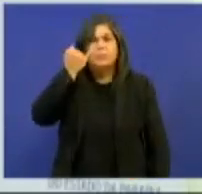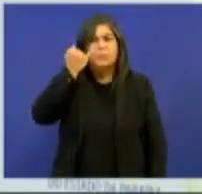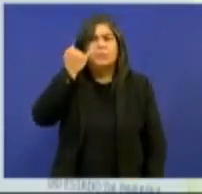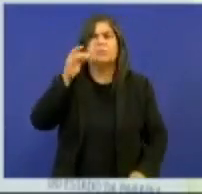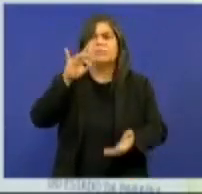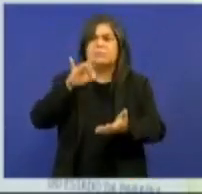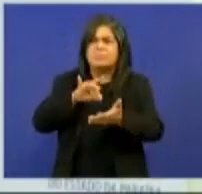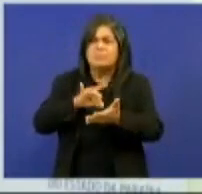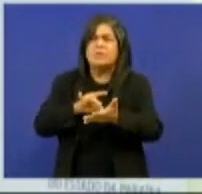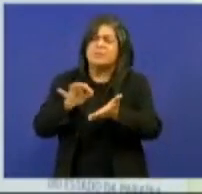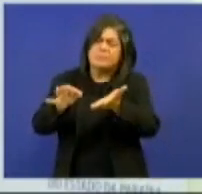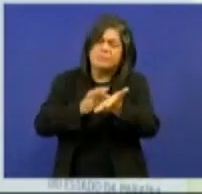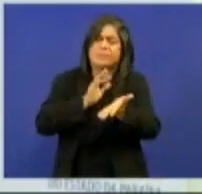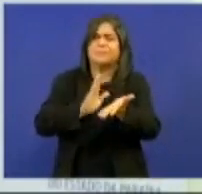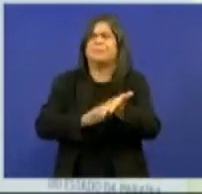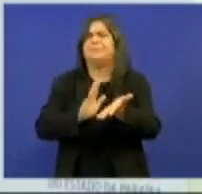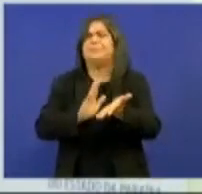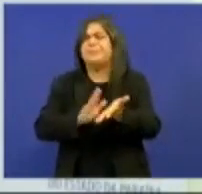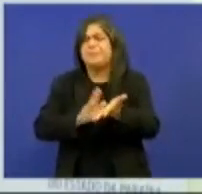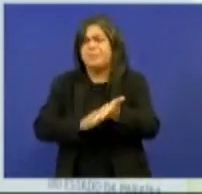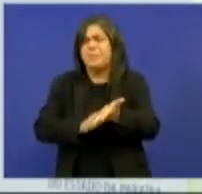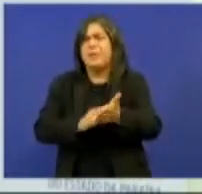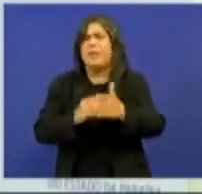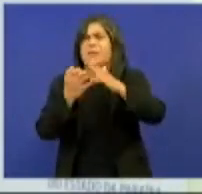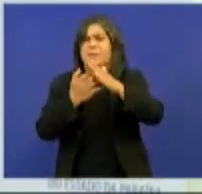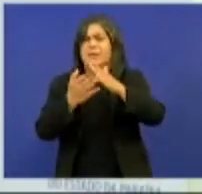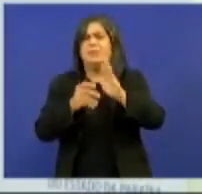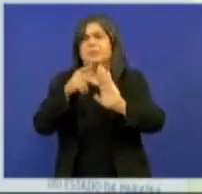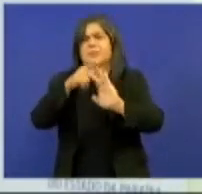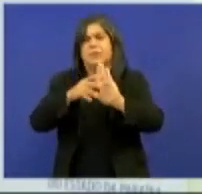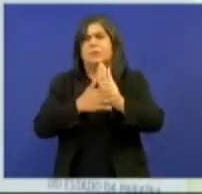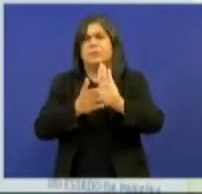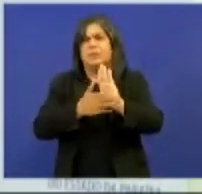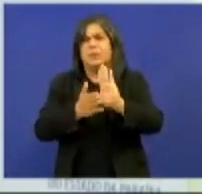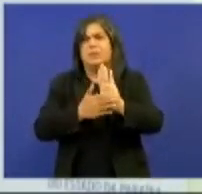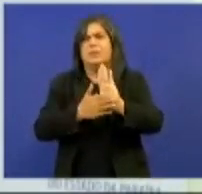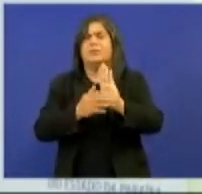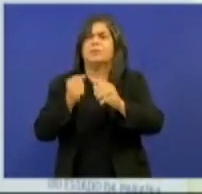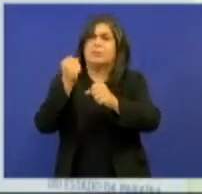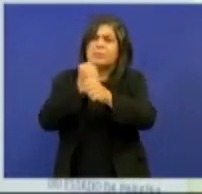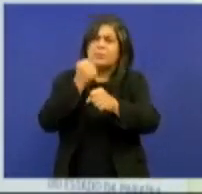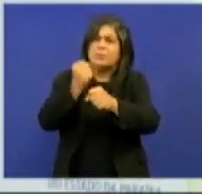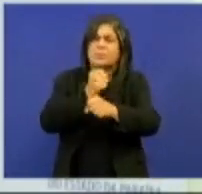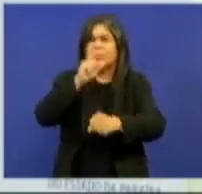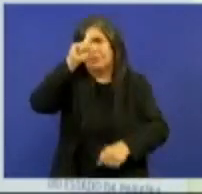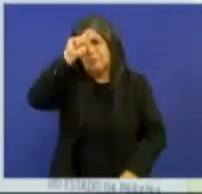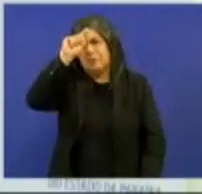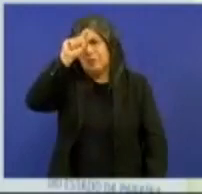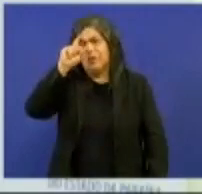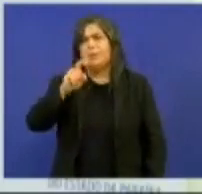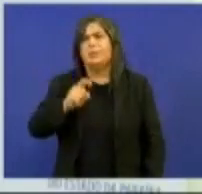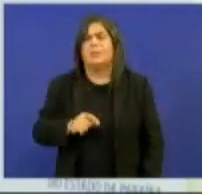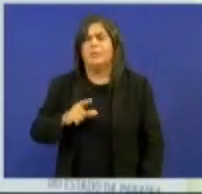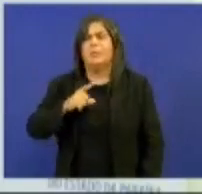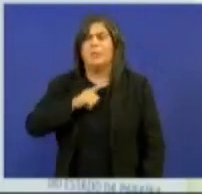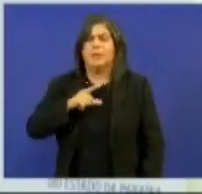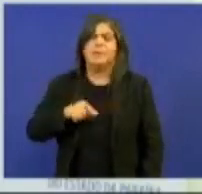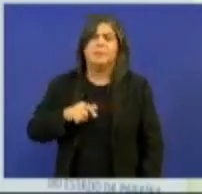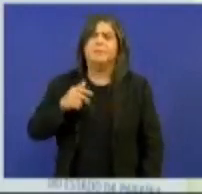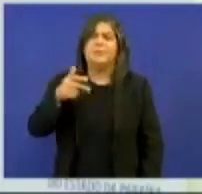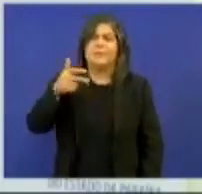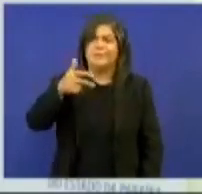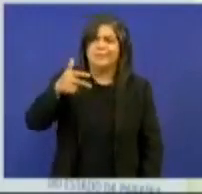autorize a licitação de um projeto executivo para a construção do Hospital de Trauma do Sertão, em Patos,